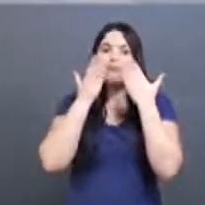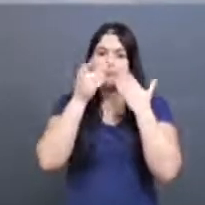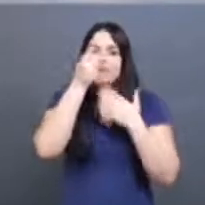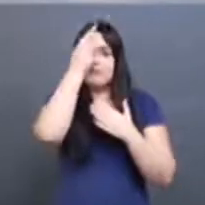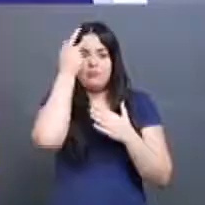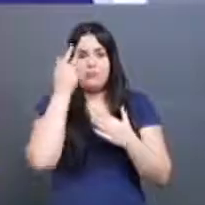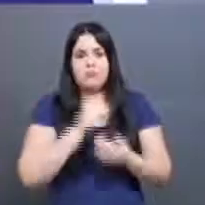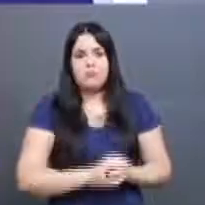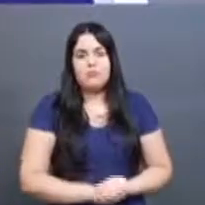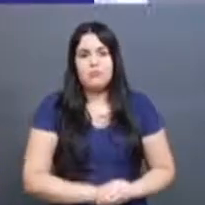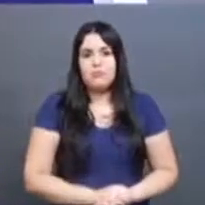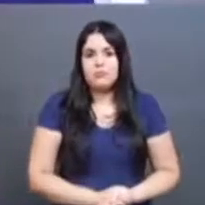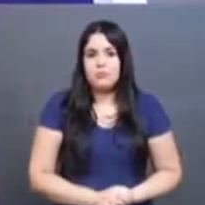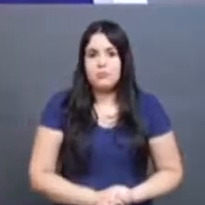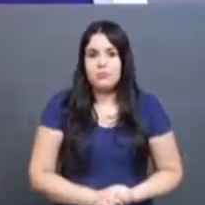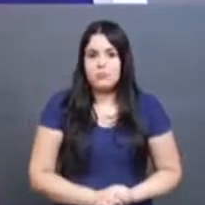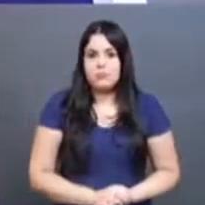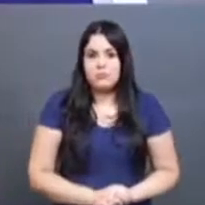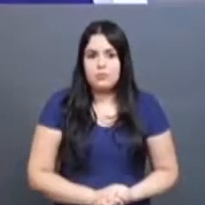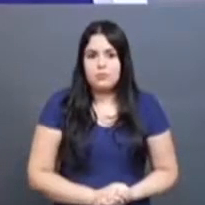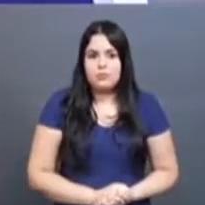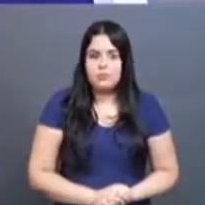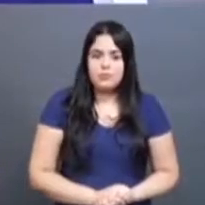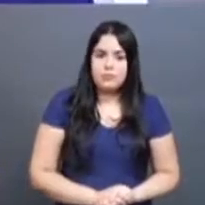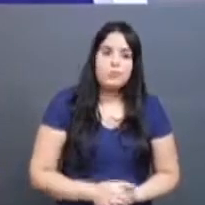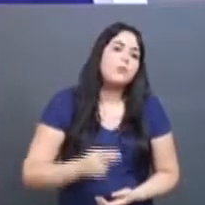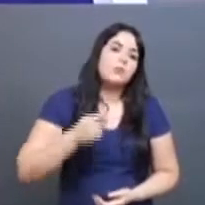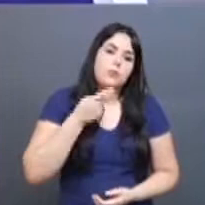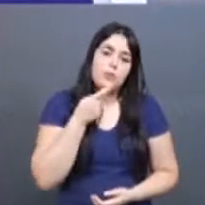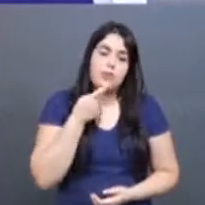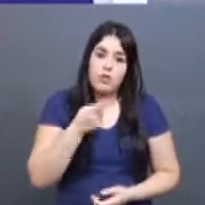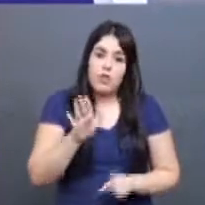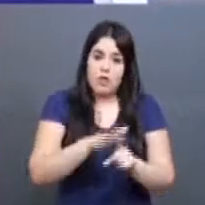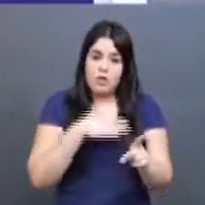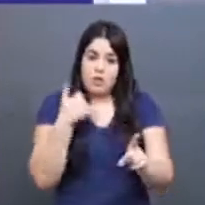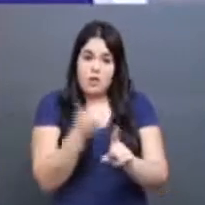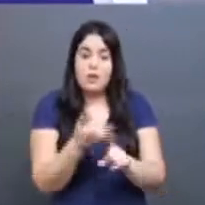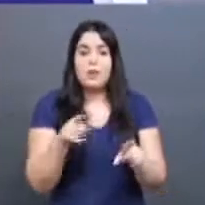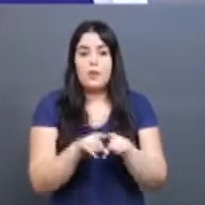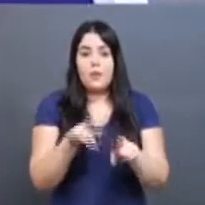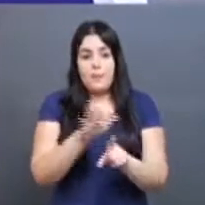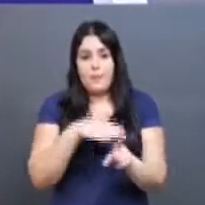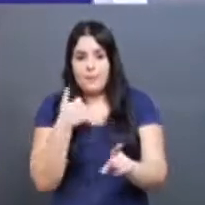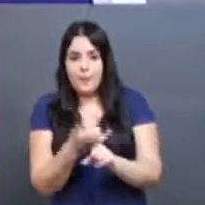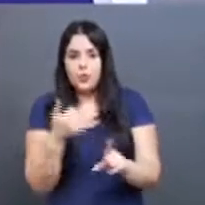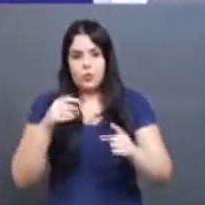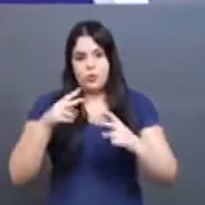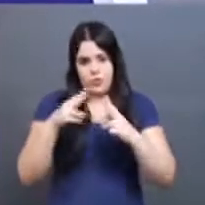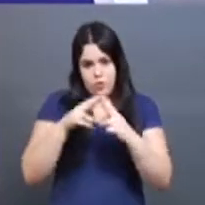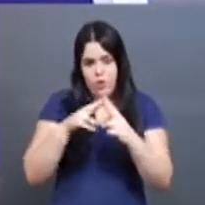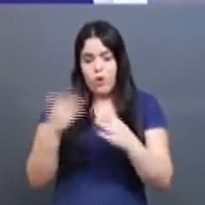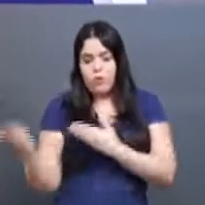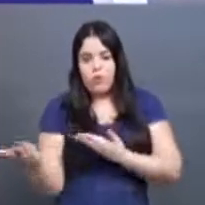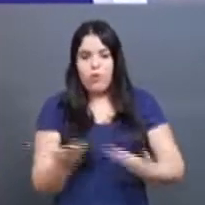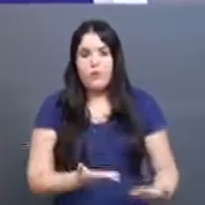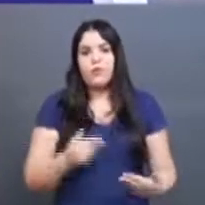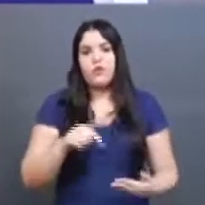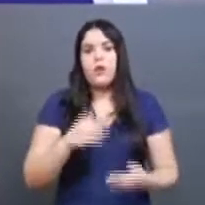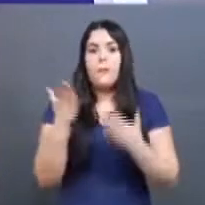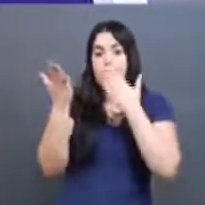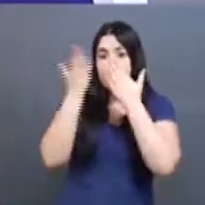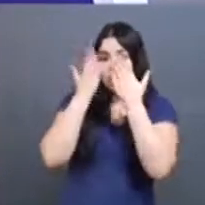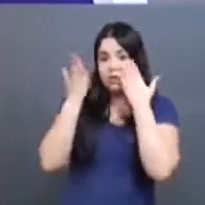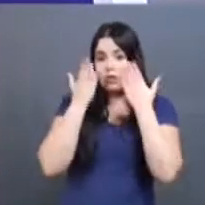gente por aí. Muito bem. E para falar sobre bullying e cyberbullying, nós convidamos para a nossa bancada a